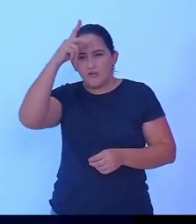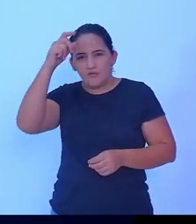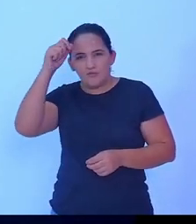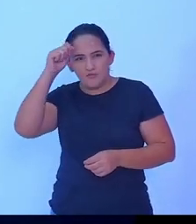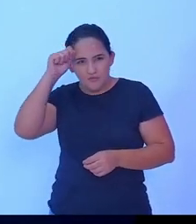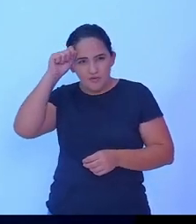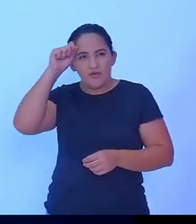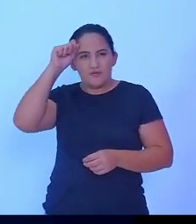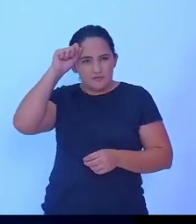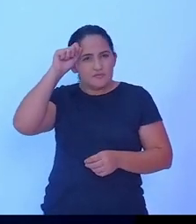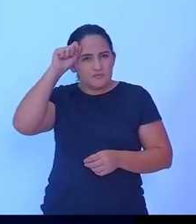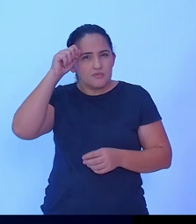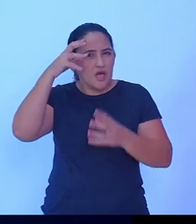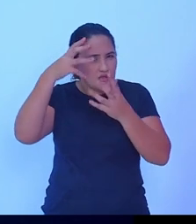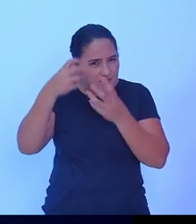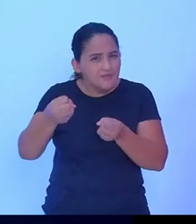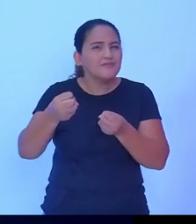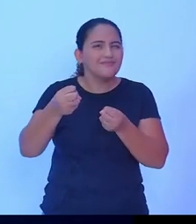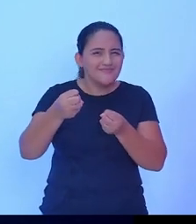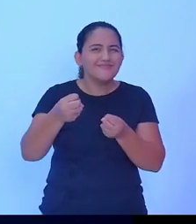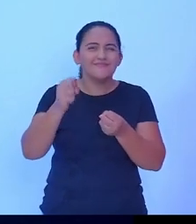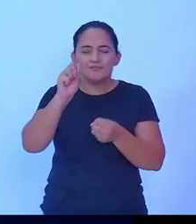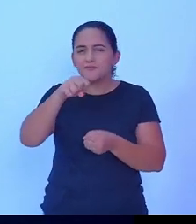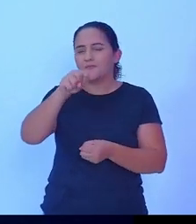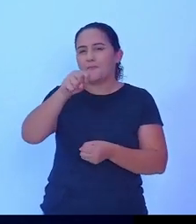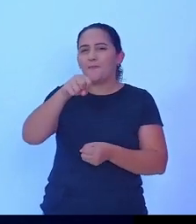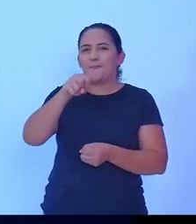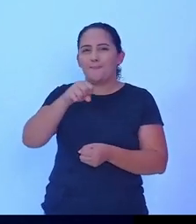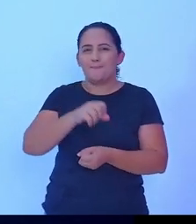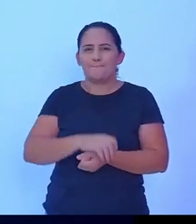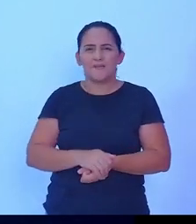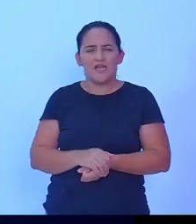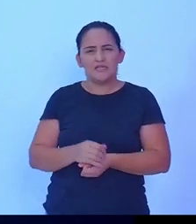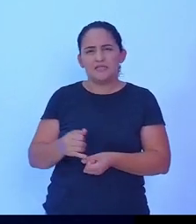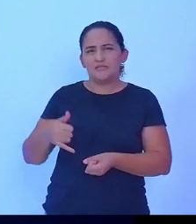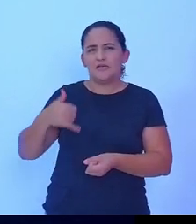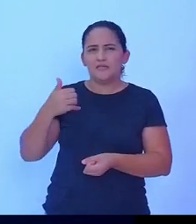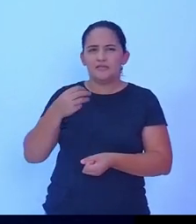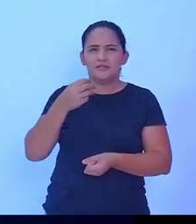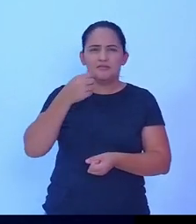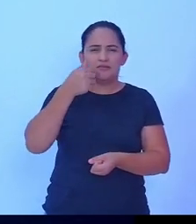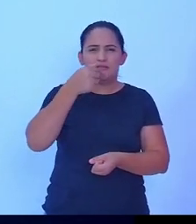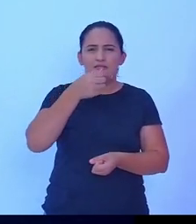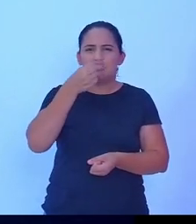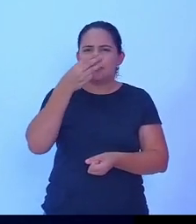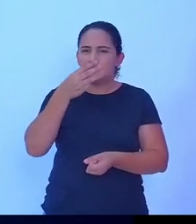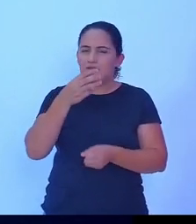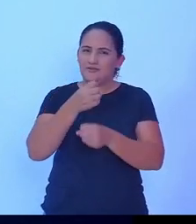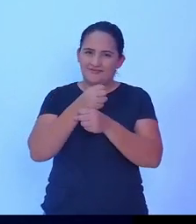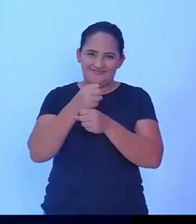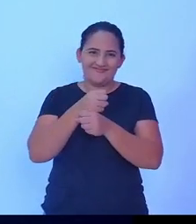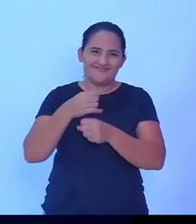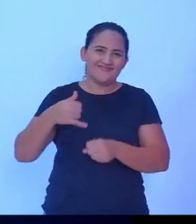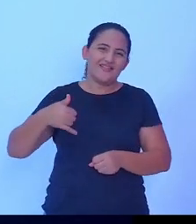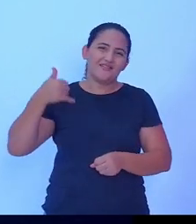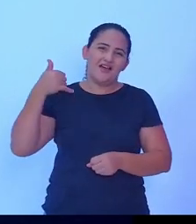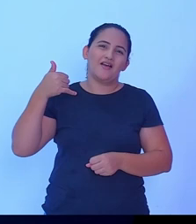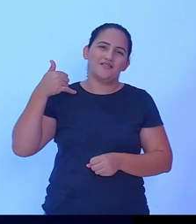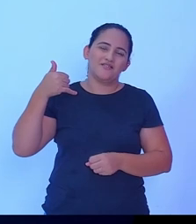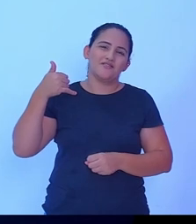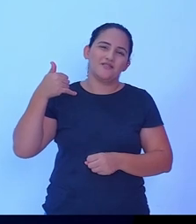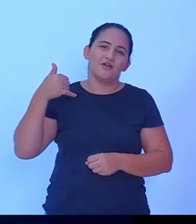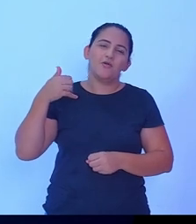quilômetros rodados com 73 anos que no dia a dia eu aprendi que eu possa assumir a prefeitura